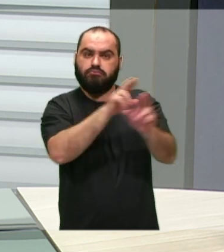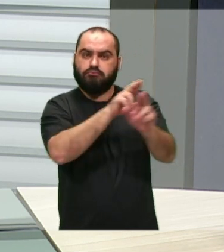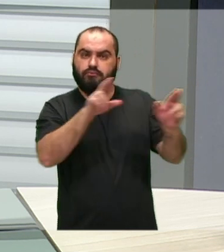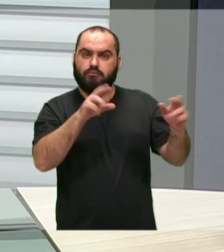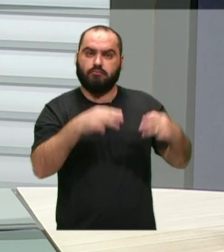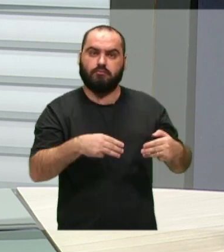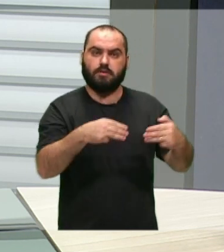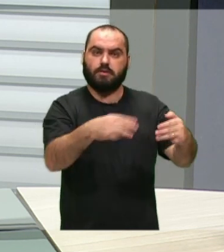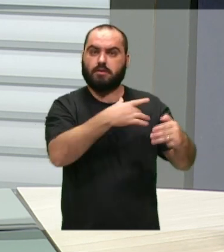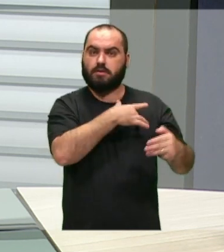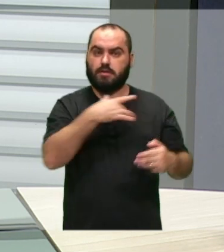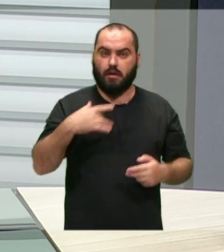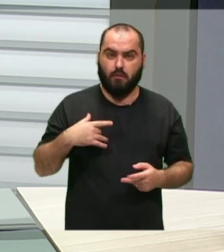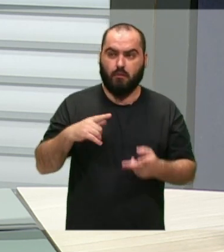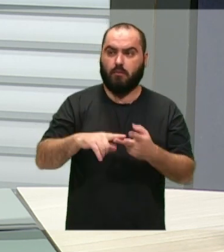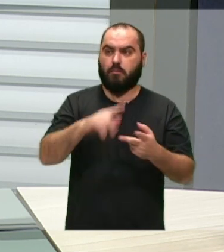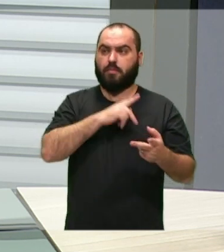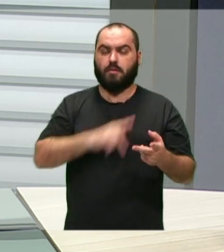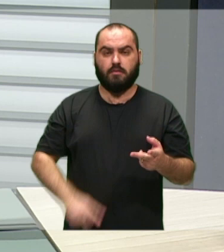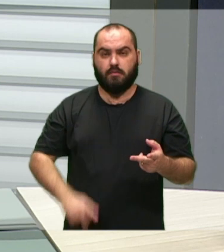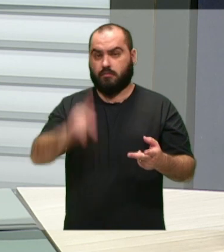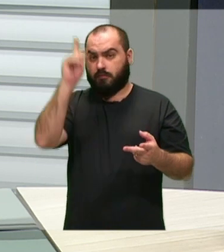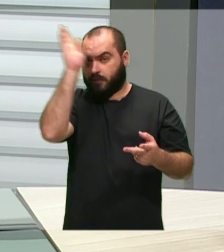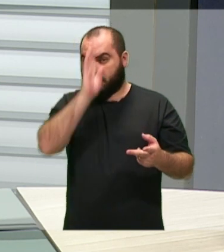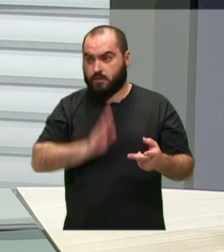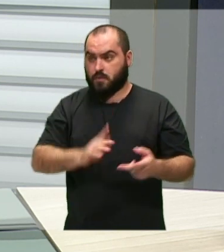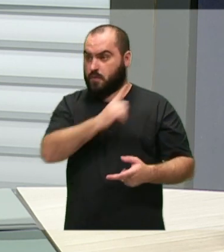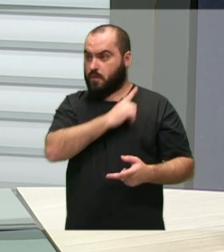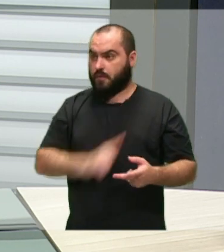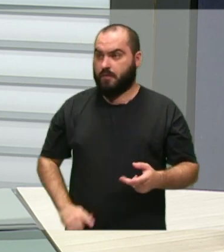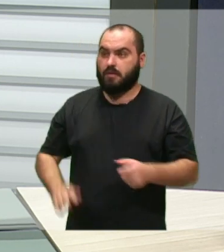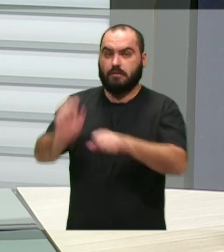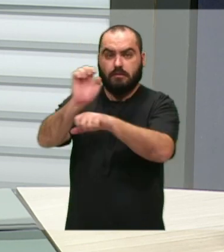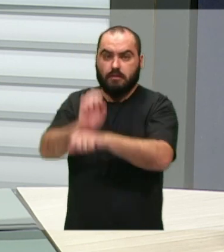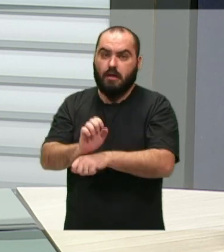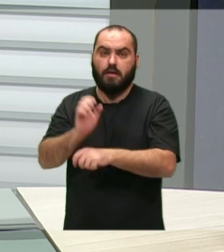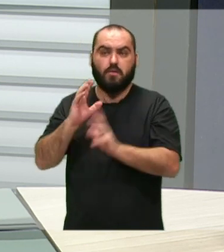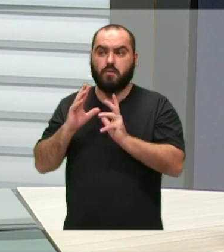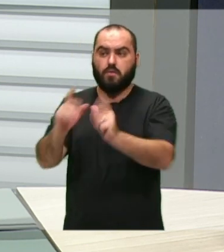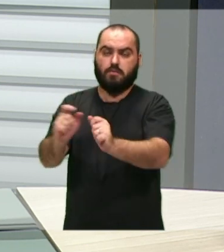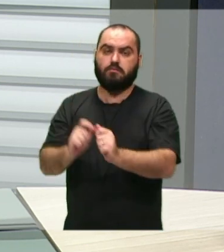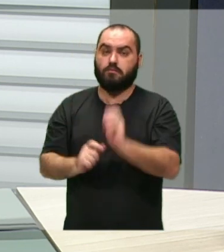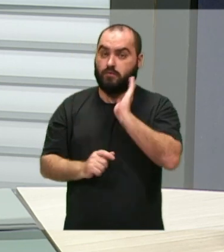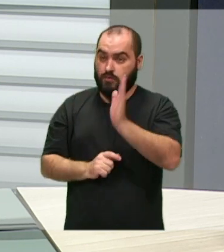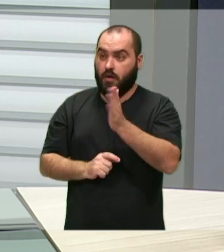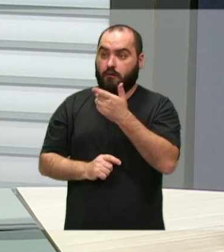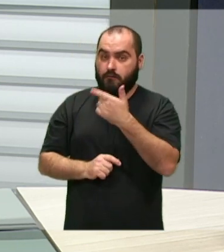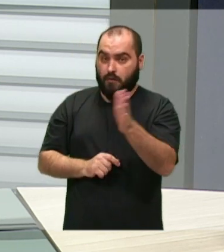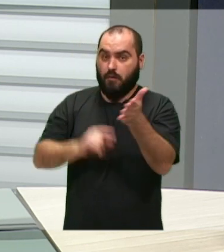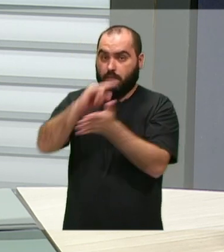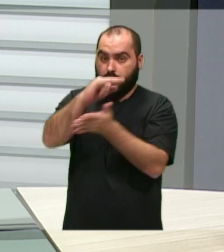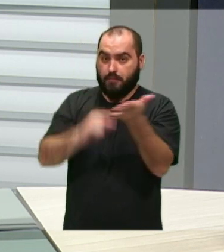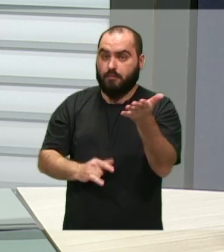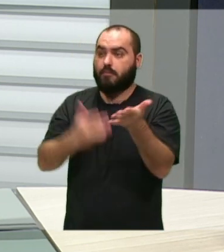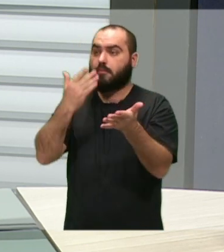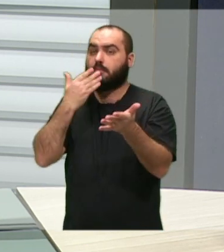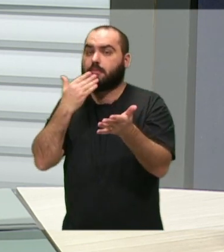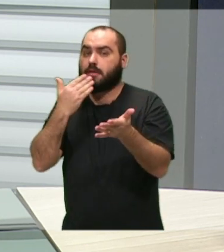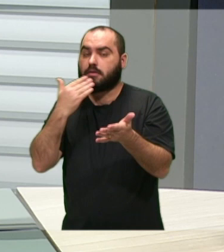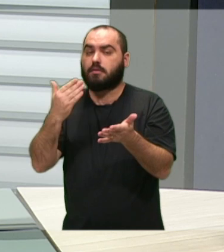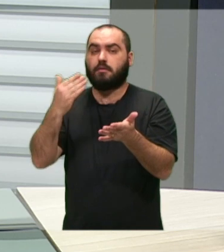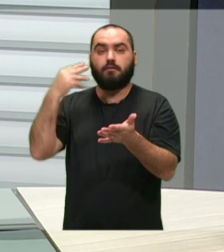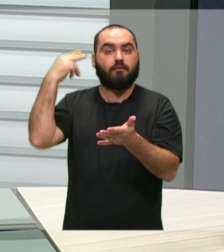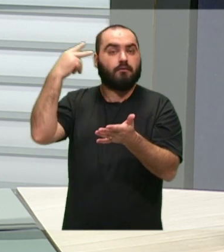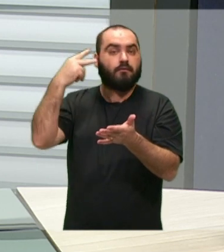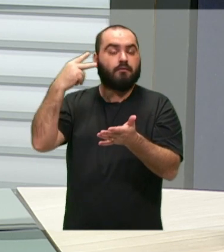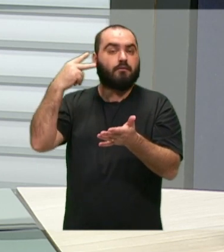Saúde, Presidência da República, Governo do Estado, para nós buscarmos, estamos em breve aprovando um requerimento, pedindo ao prefeito Moreno Brasileiro que